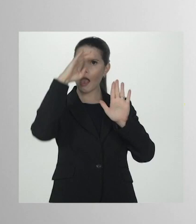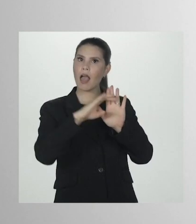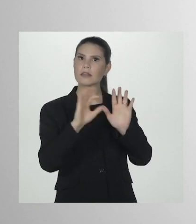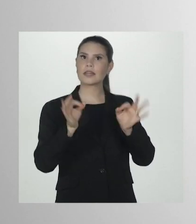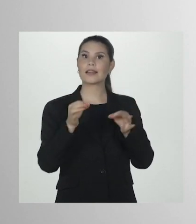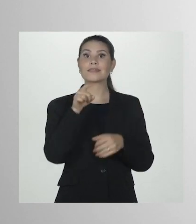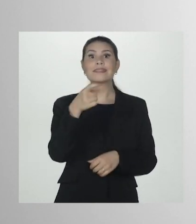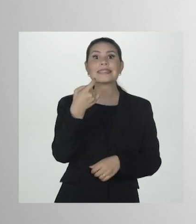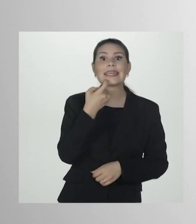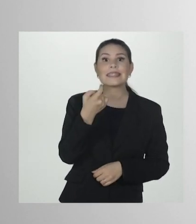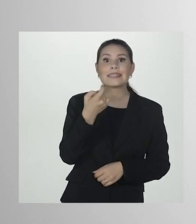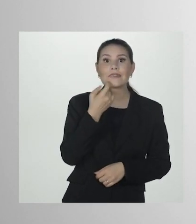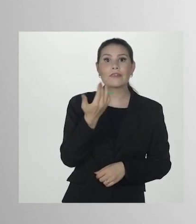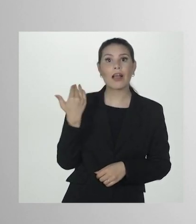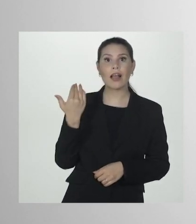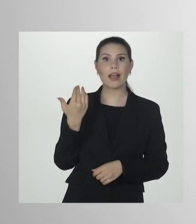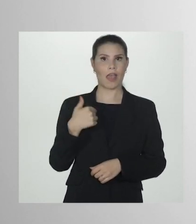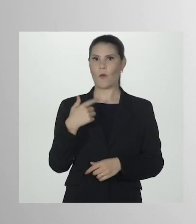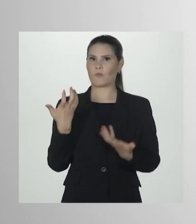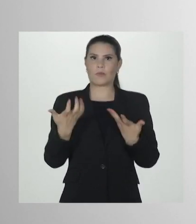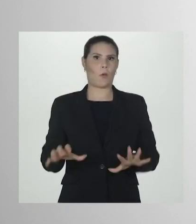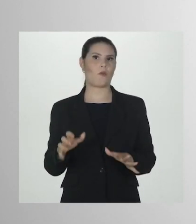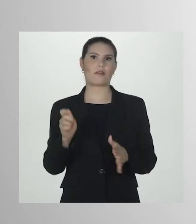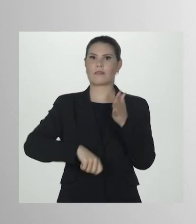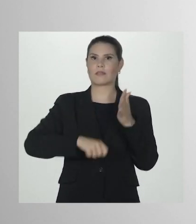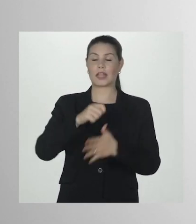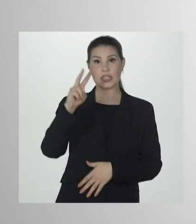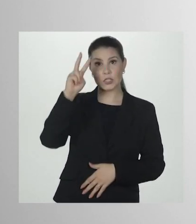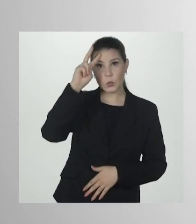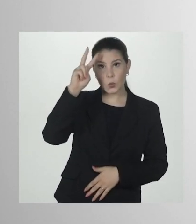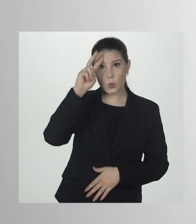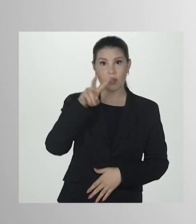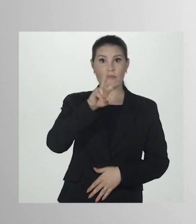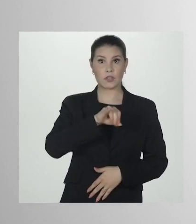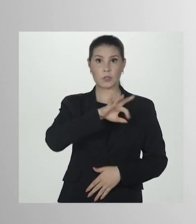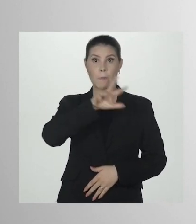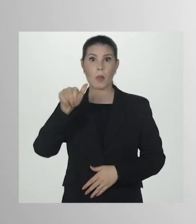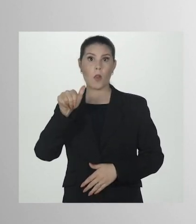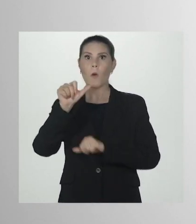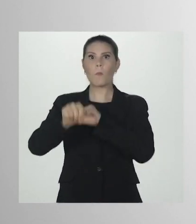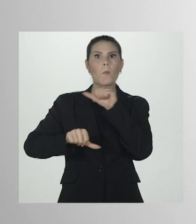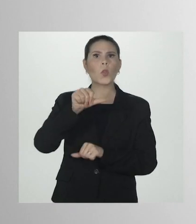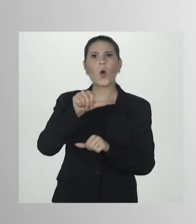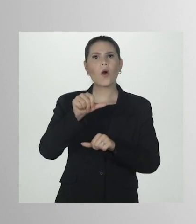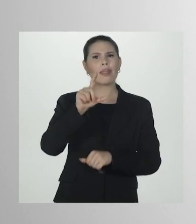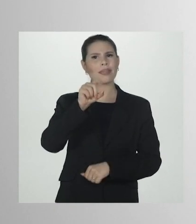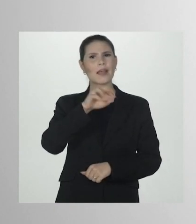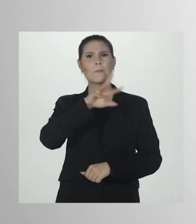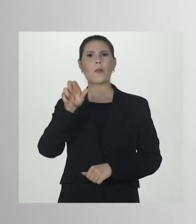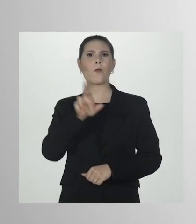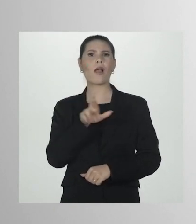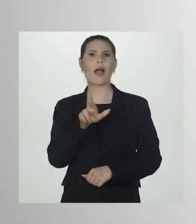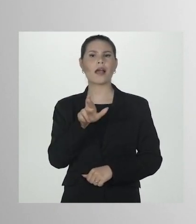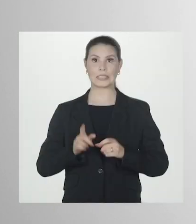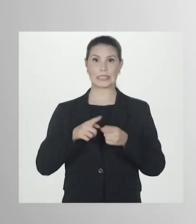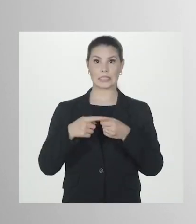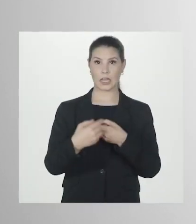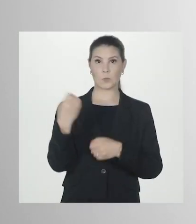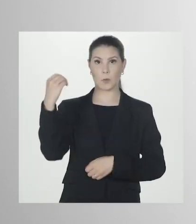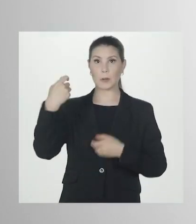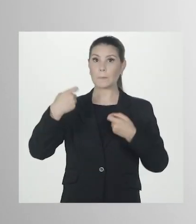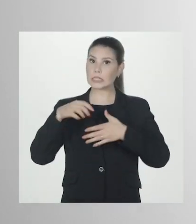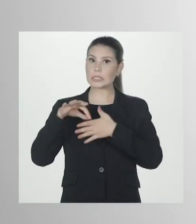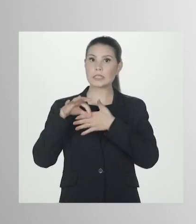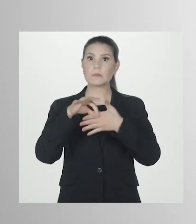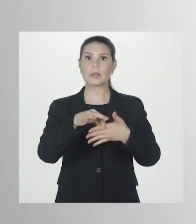legal? E só pra essa ideia, isso era uma sexta-feira. Eu me recusei a assinar. Na segunda-feira, esses 20 milhões viraram 10 milhões de